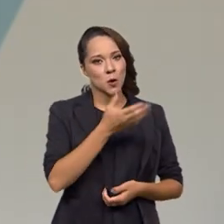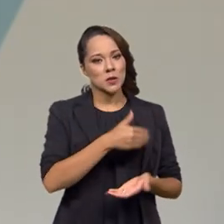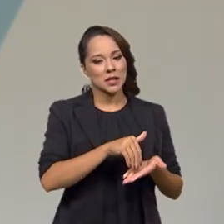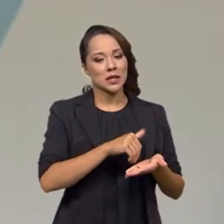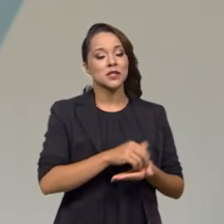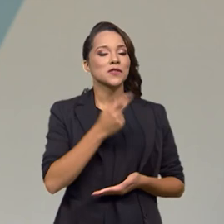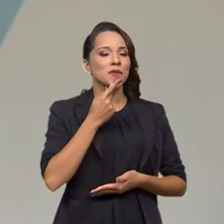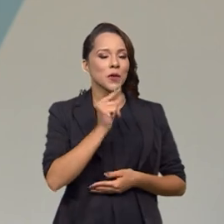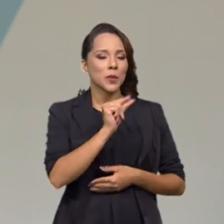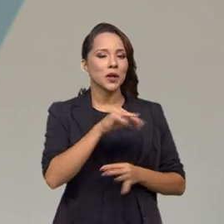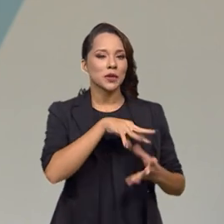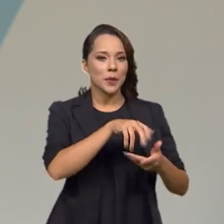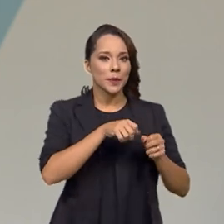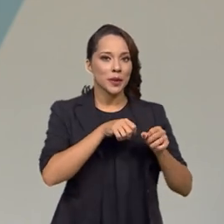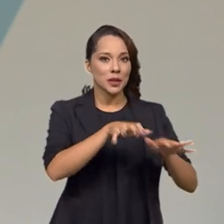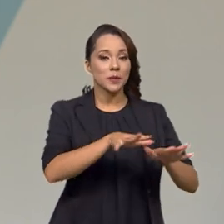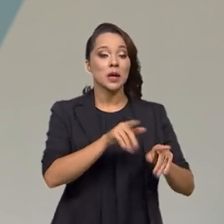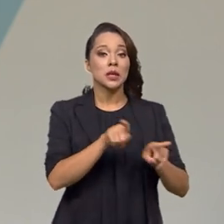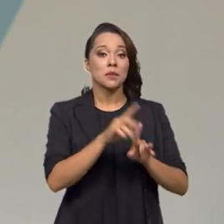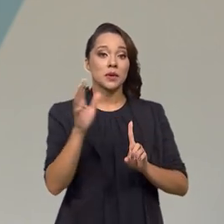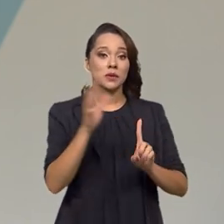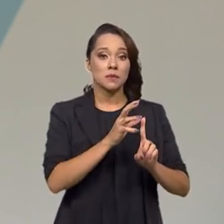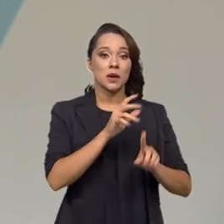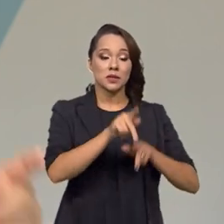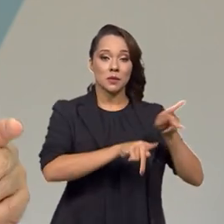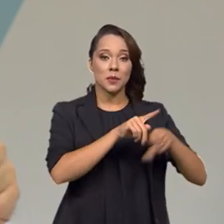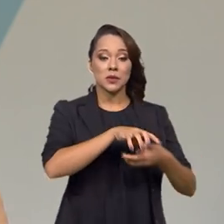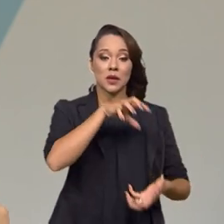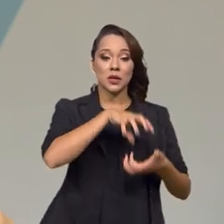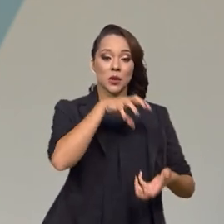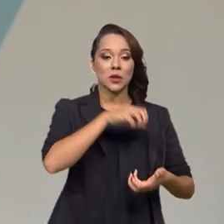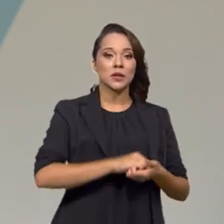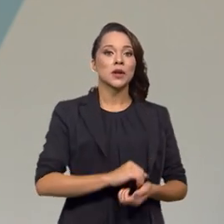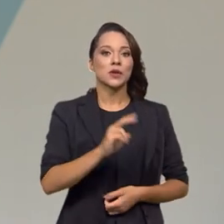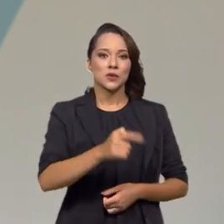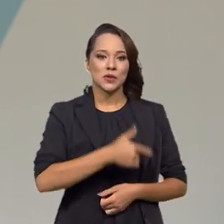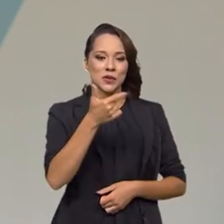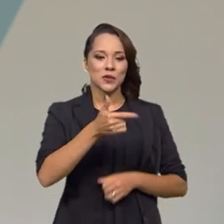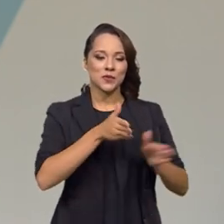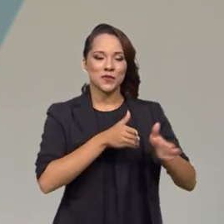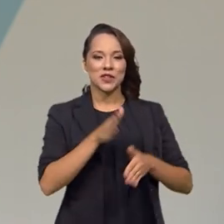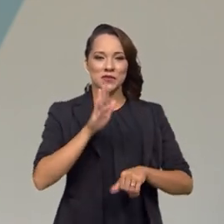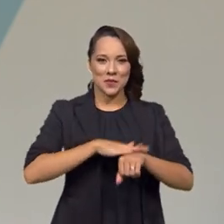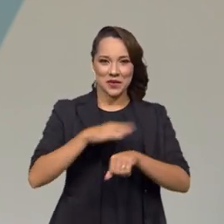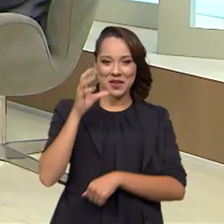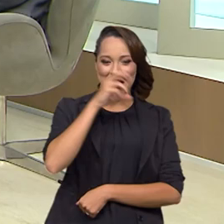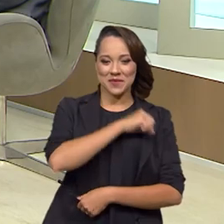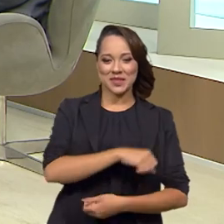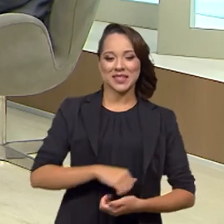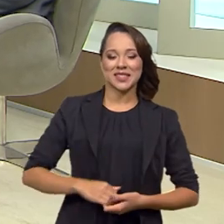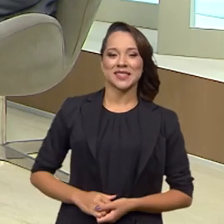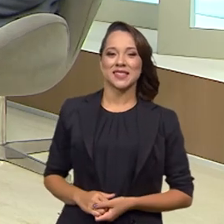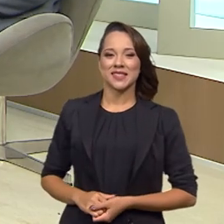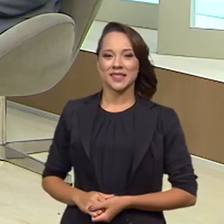A gente vai falar um pouquinho da pandemia e dos impactos na população idosa no segundo bloco. Vamos para um rápido intervalo.